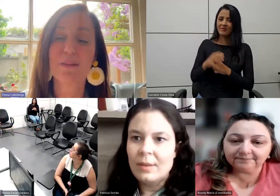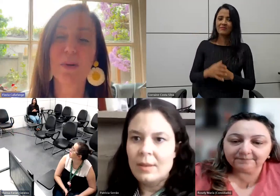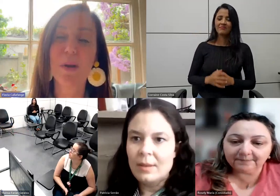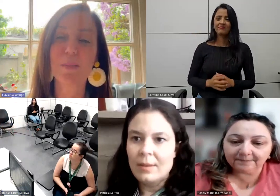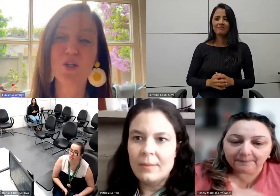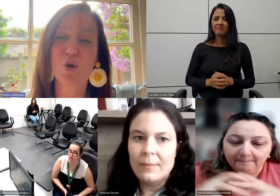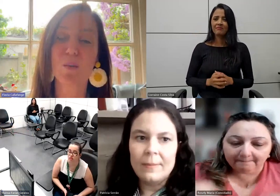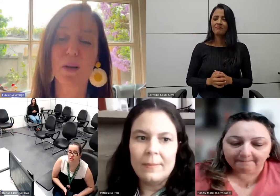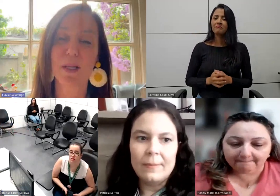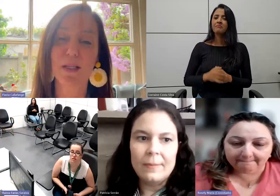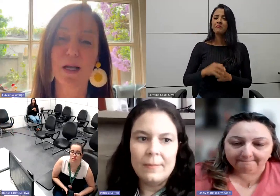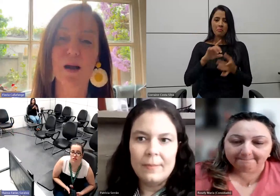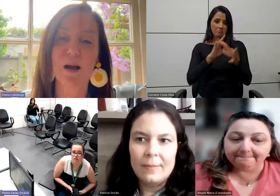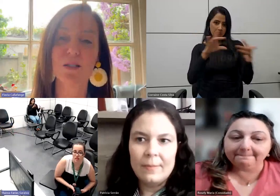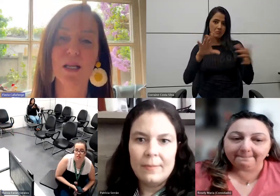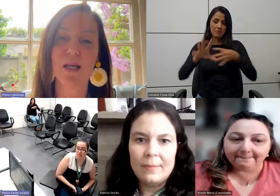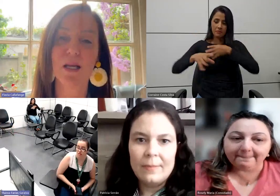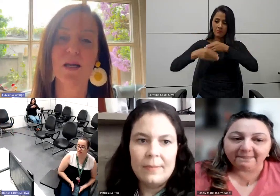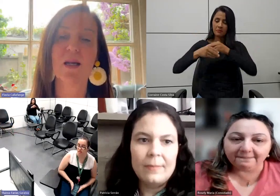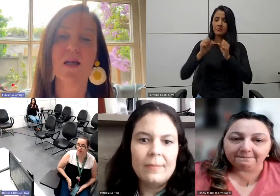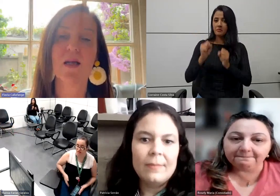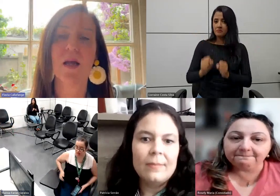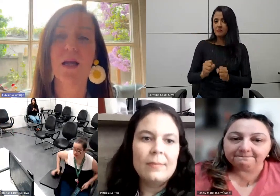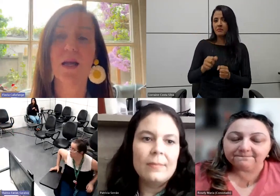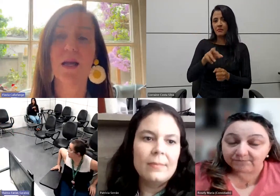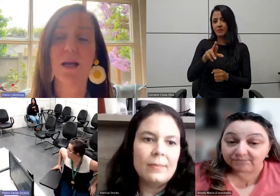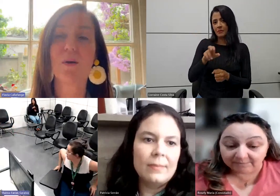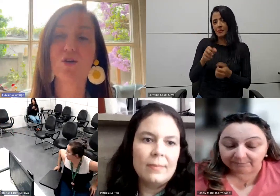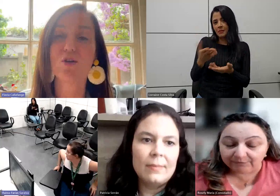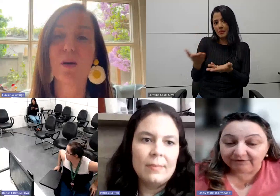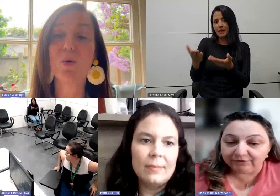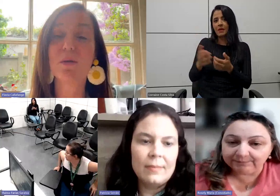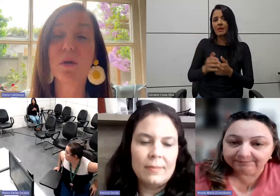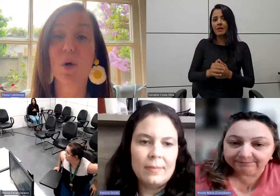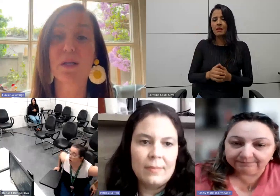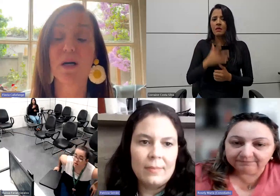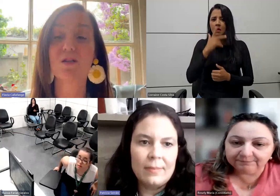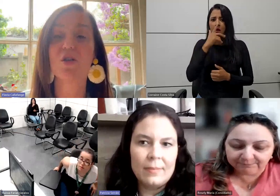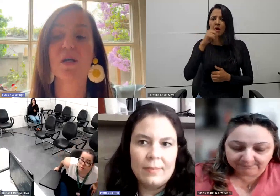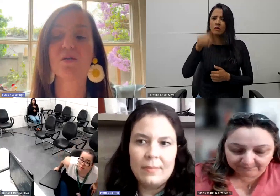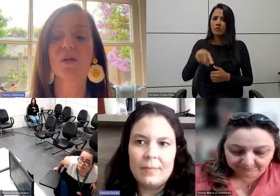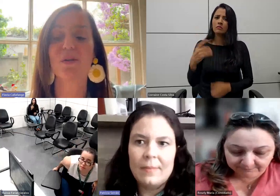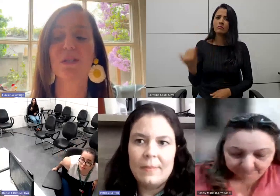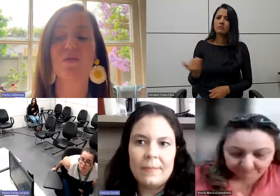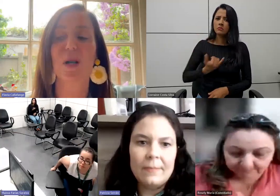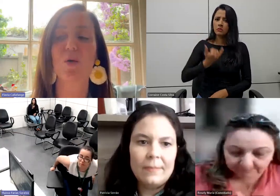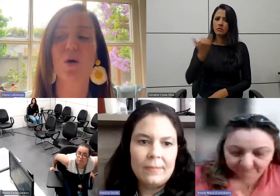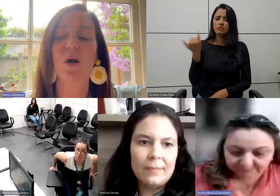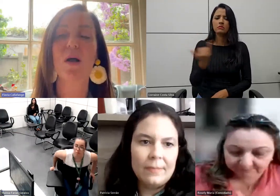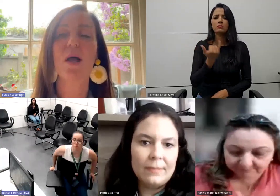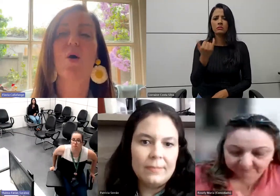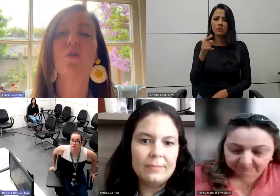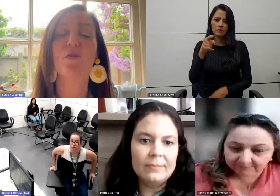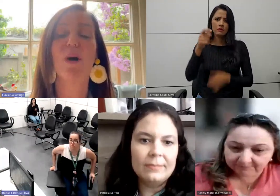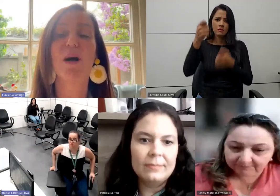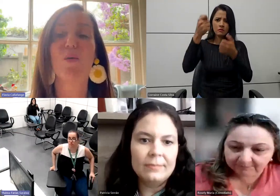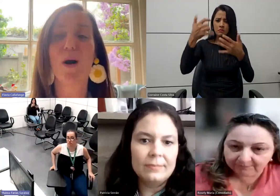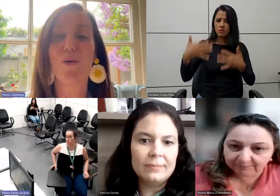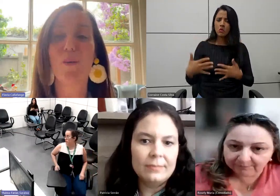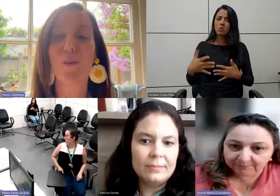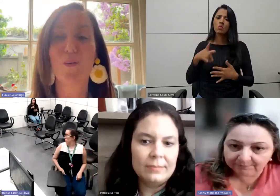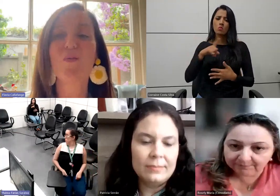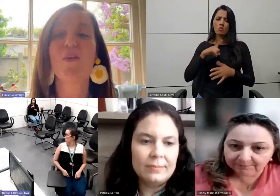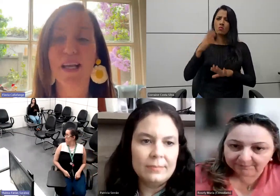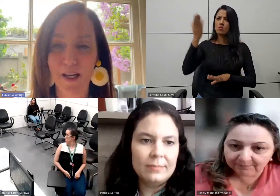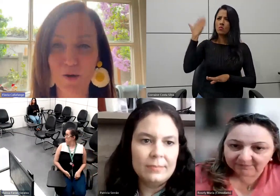Se você me permitir complementar, eu acho que é muito importante o que você falou. Houve um